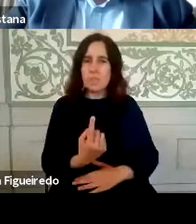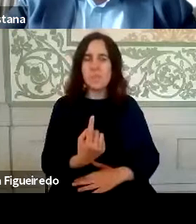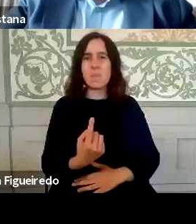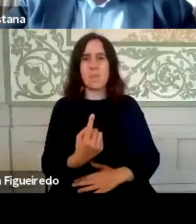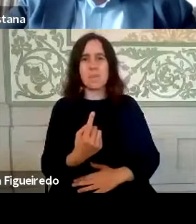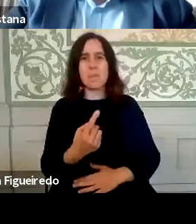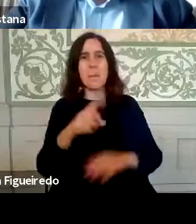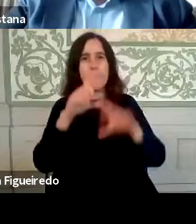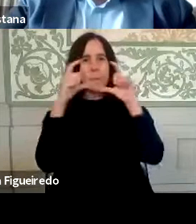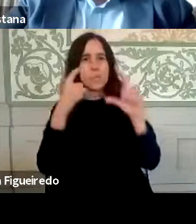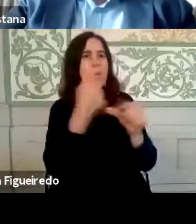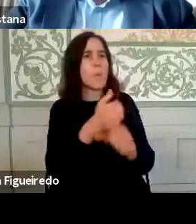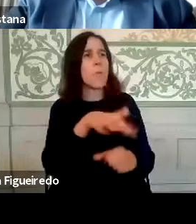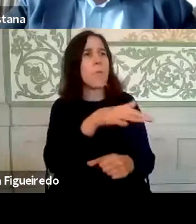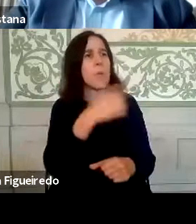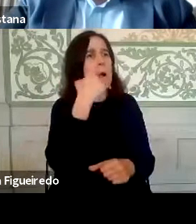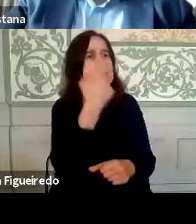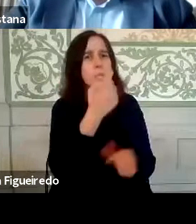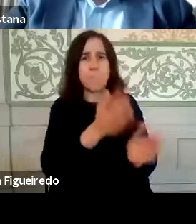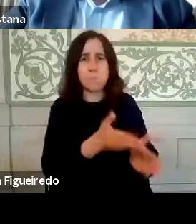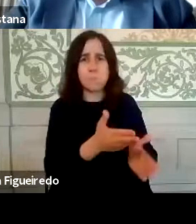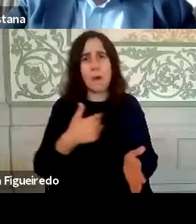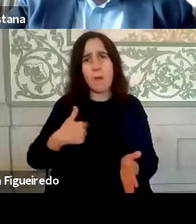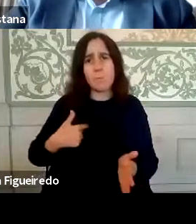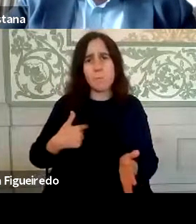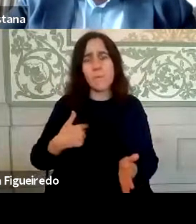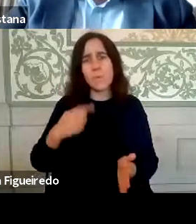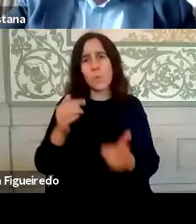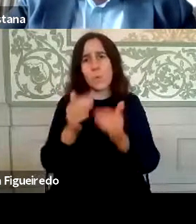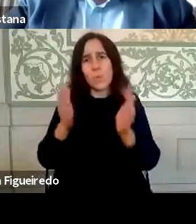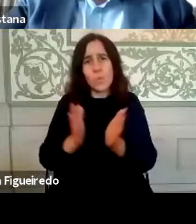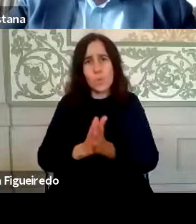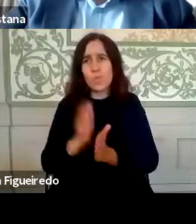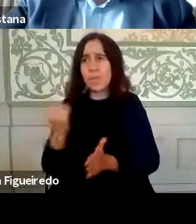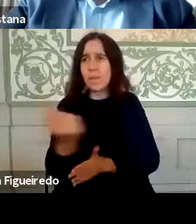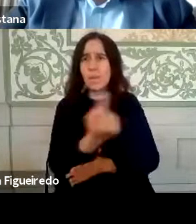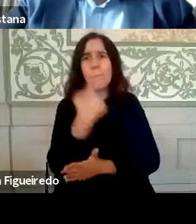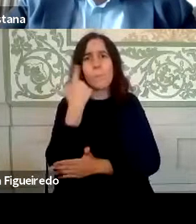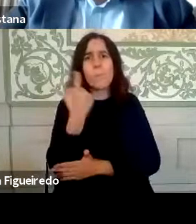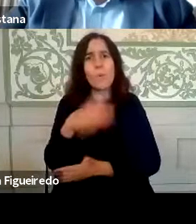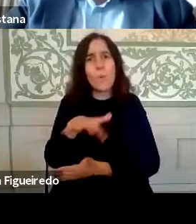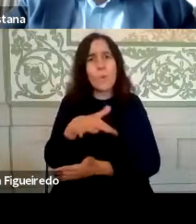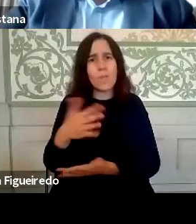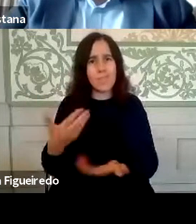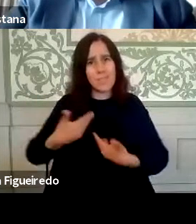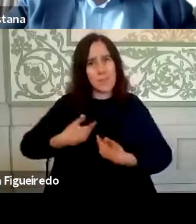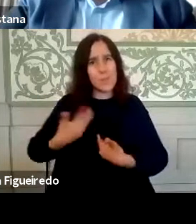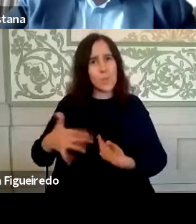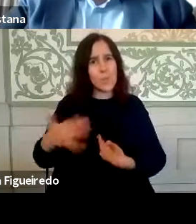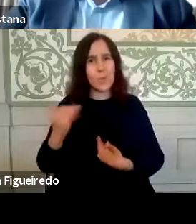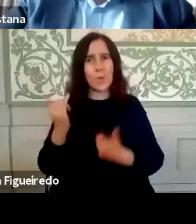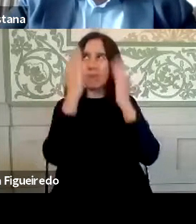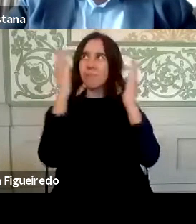comprar máscaras, eu na verdade através deste momento nós sabemos todos onde é que cada um andou à procura e portanto isso ajuda substancialmente as